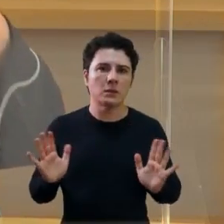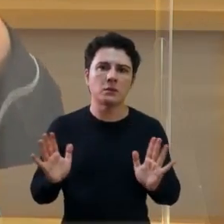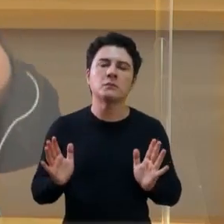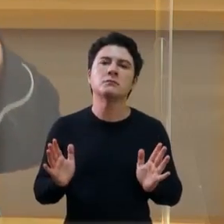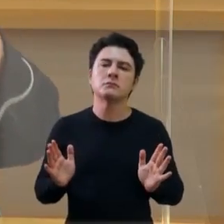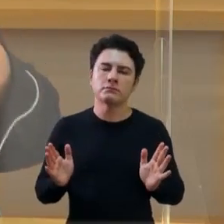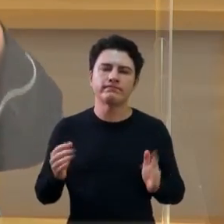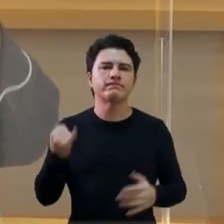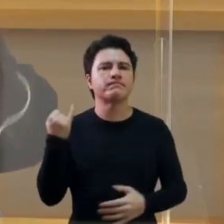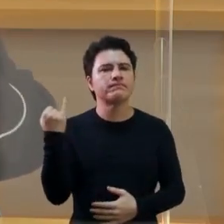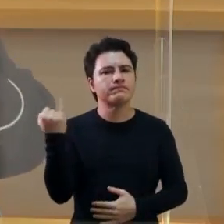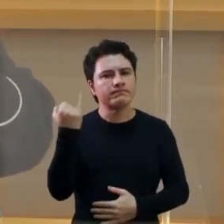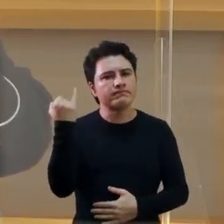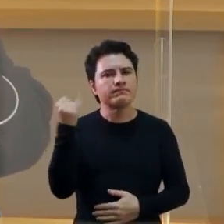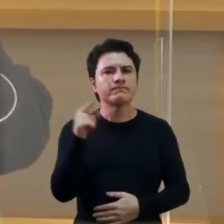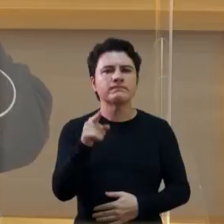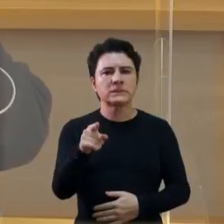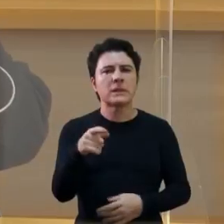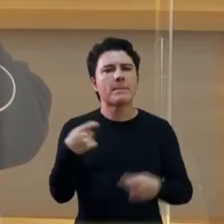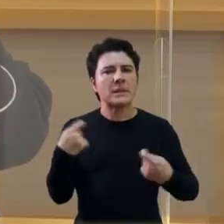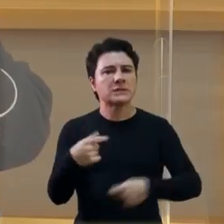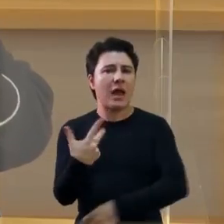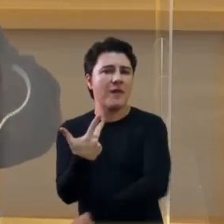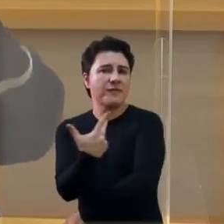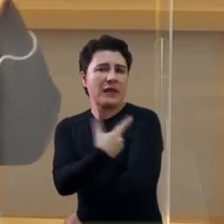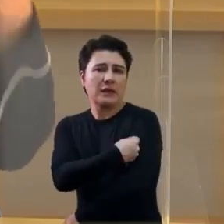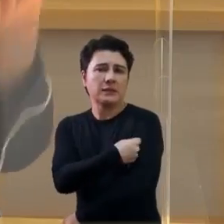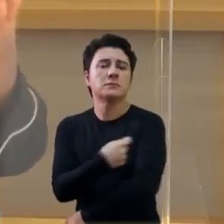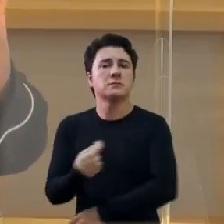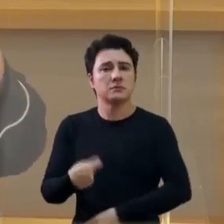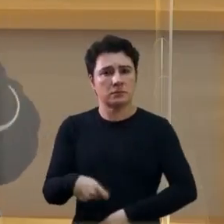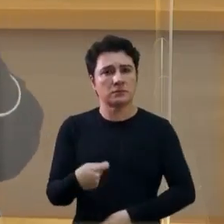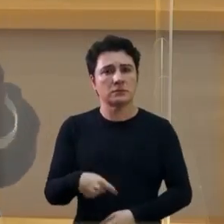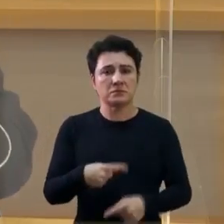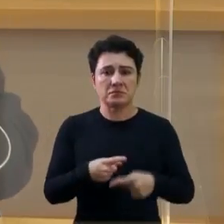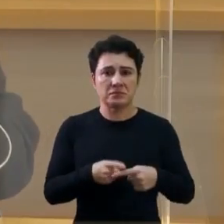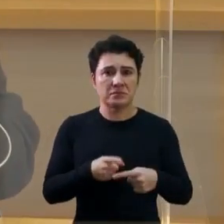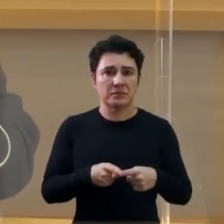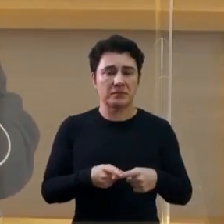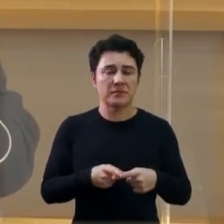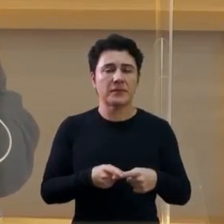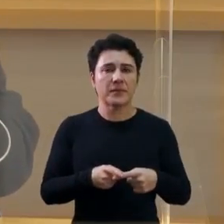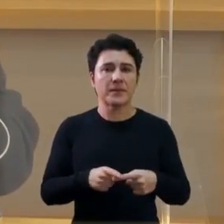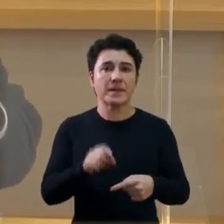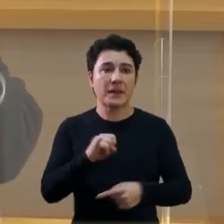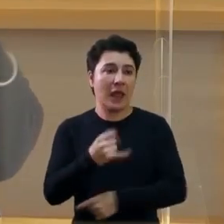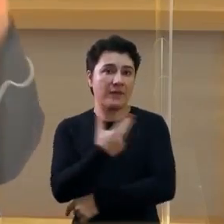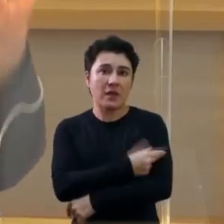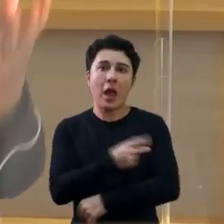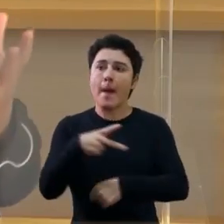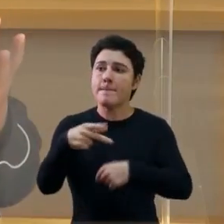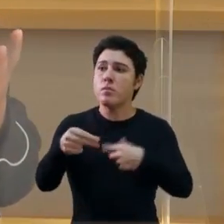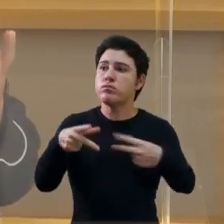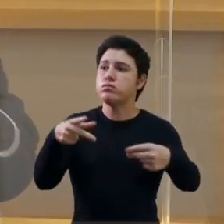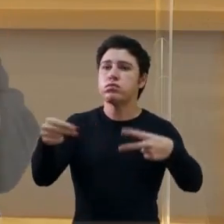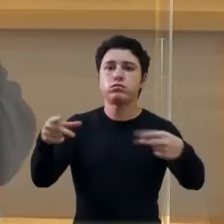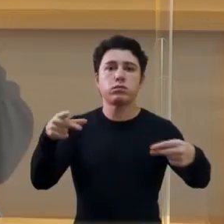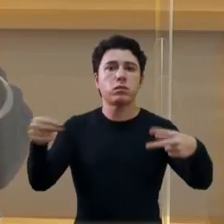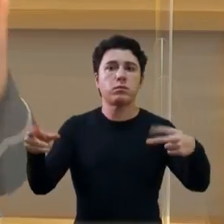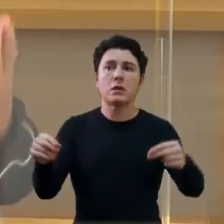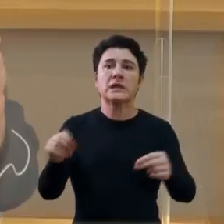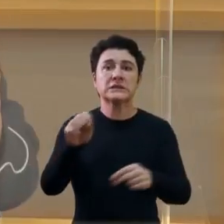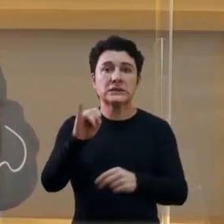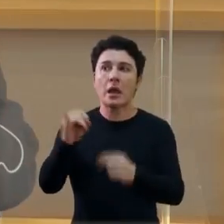é importante que todos tenham vacinado, porque se der uma contaminação em massa e muita gente nesse